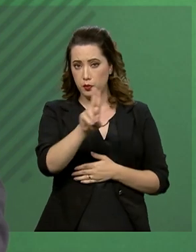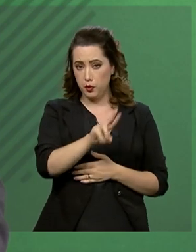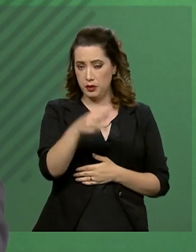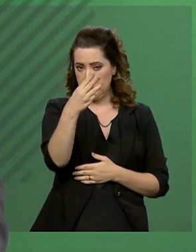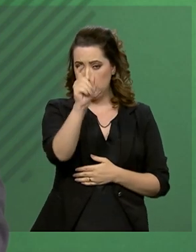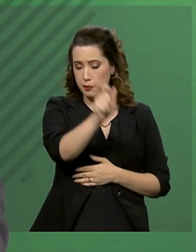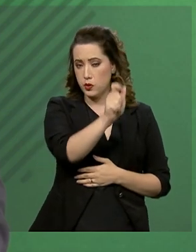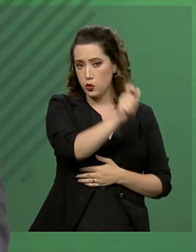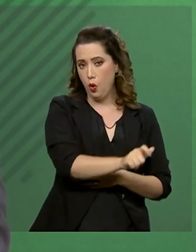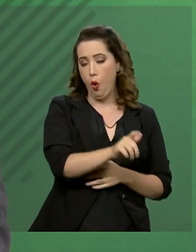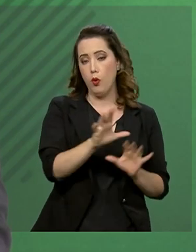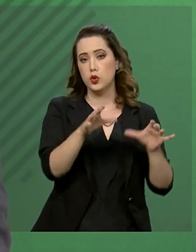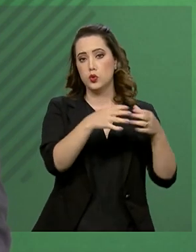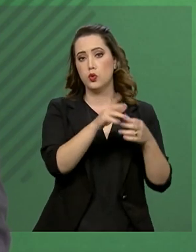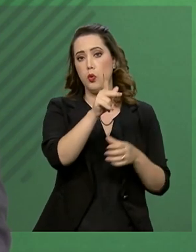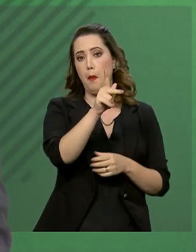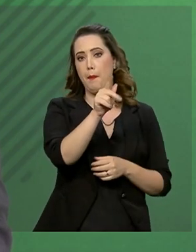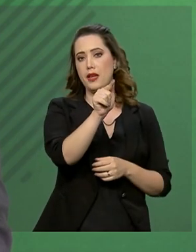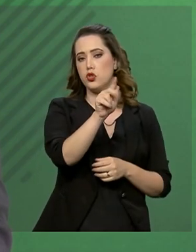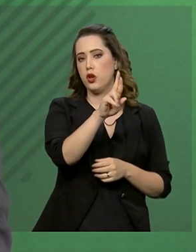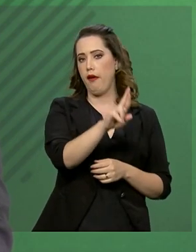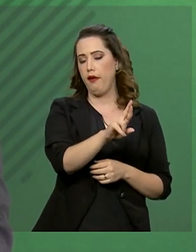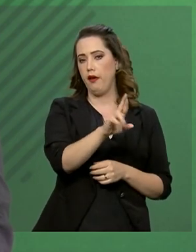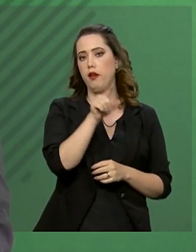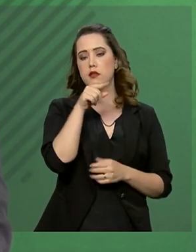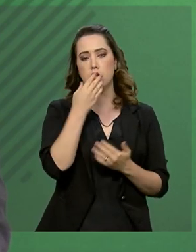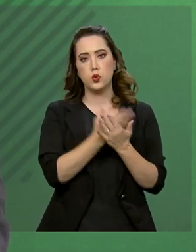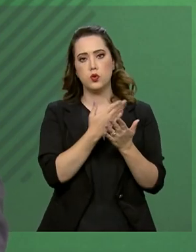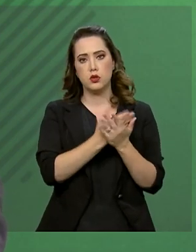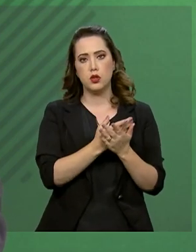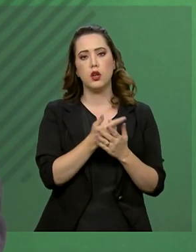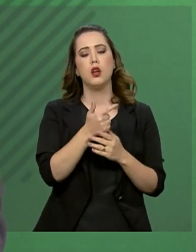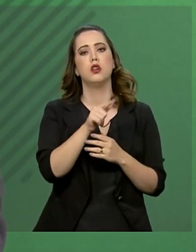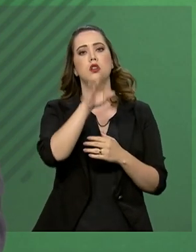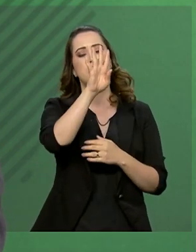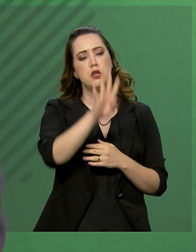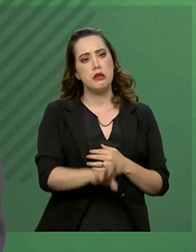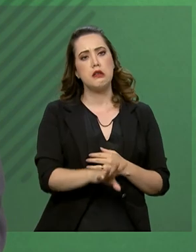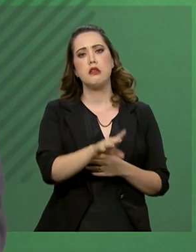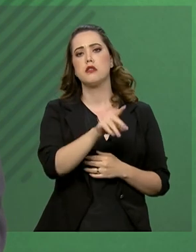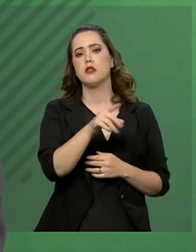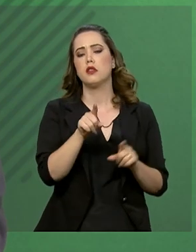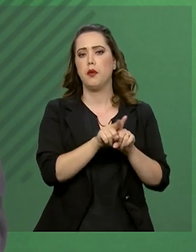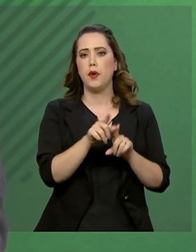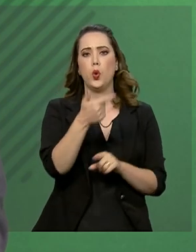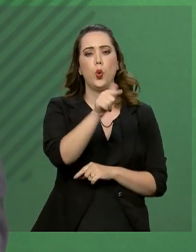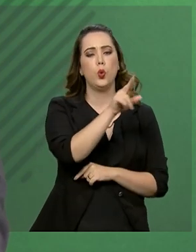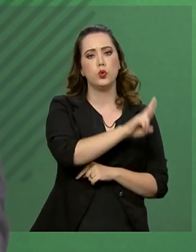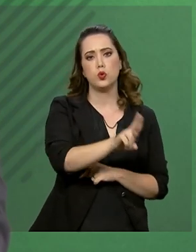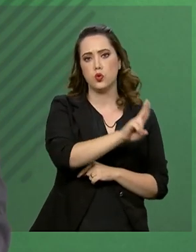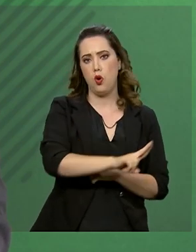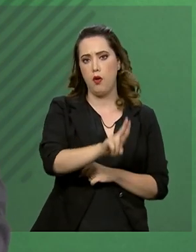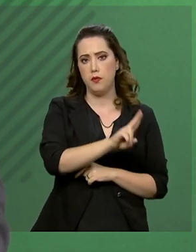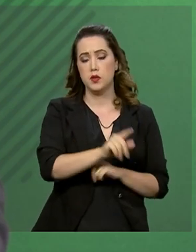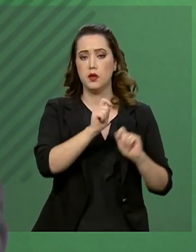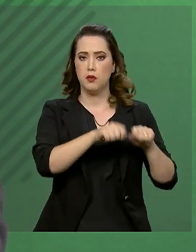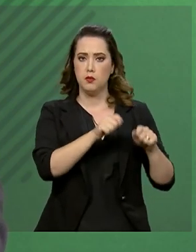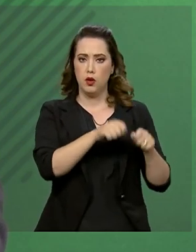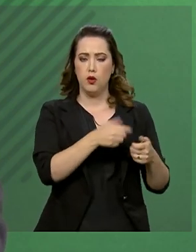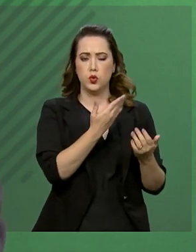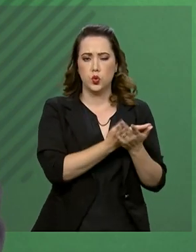presidente, está a analisar não apenas a lista tríplice, mas igualmente outros nomes que podem, a partir das suas